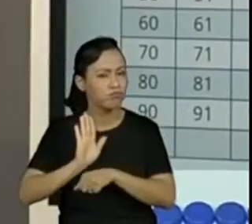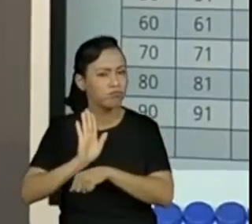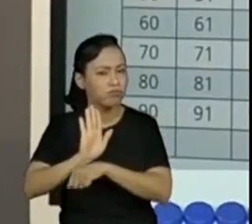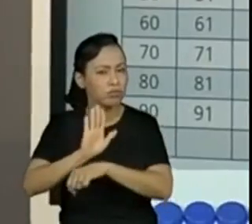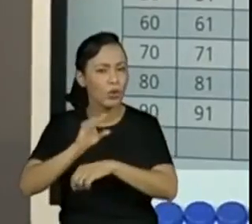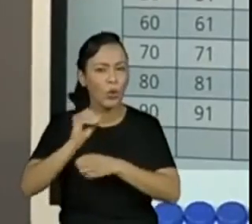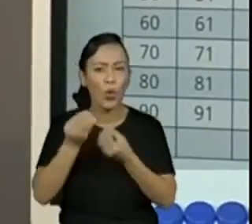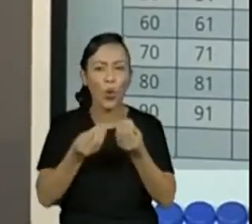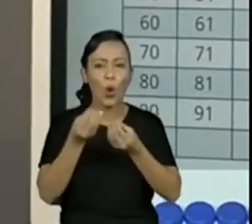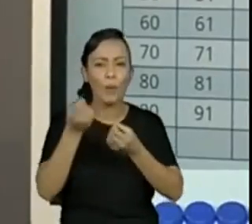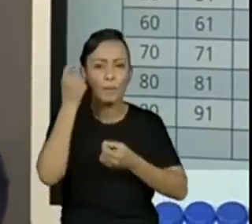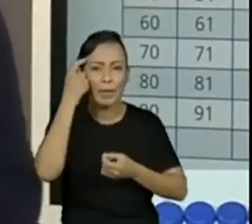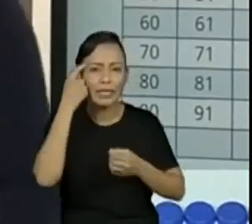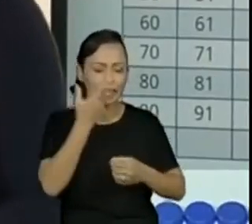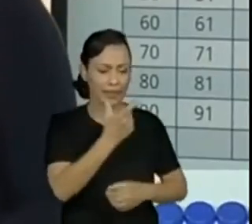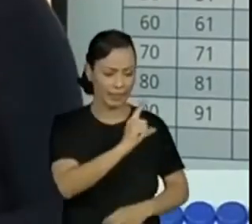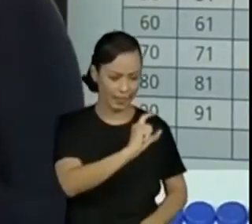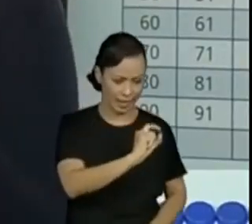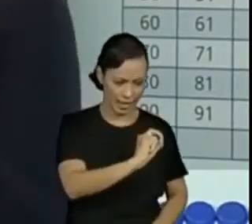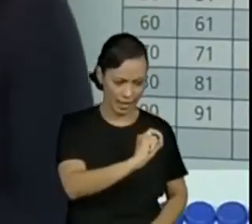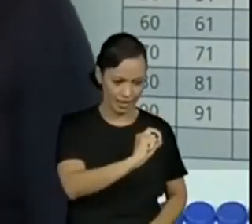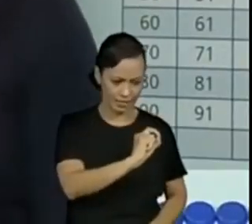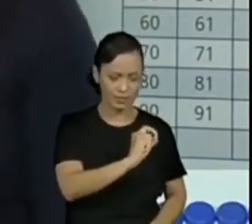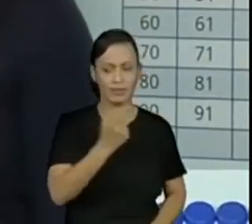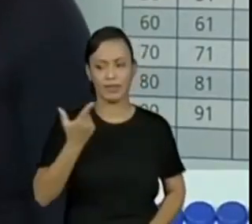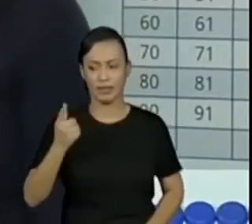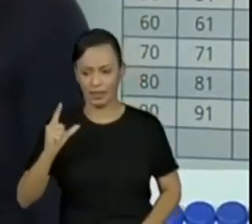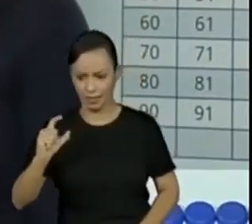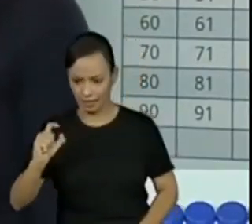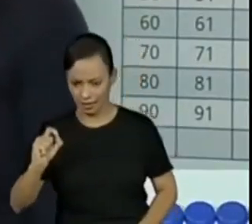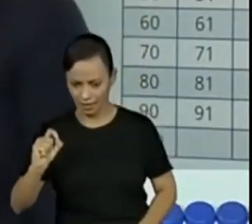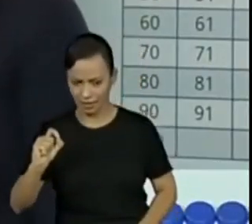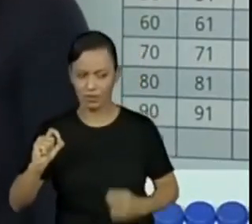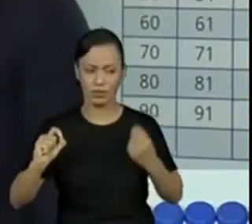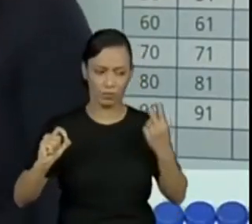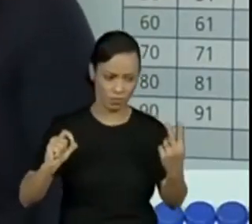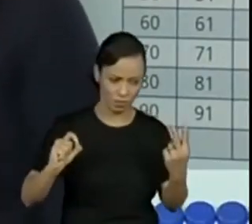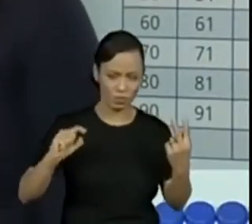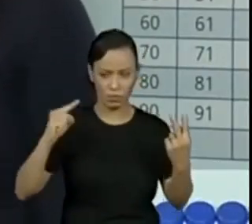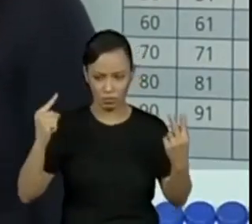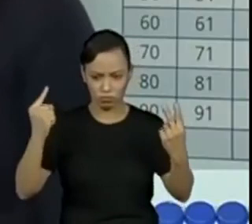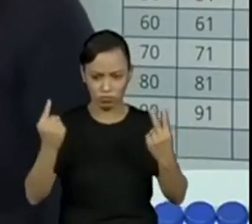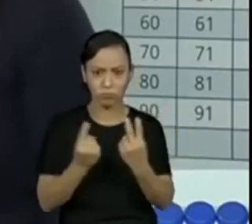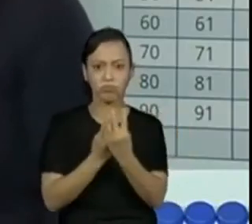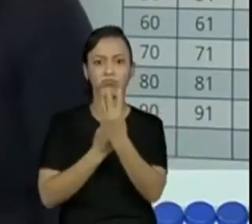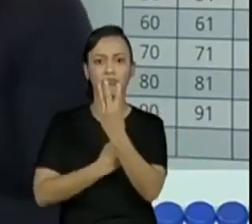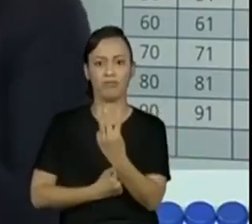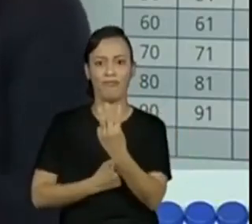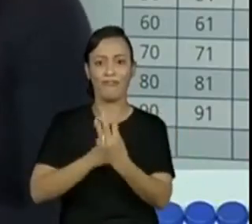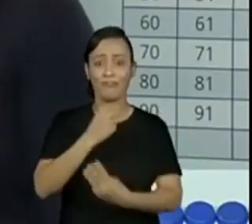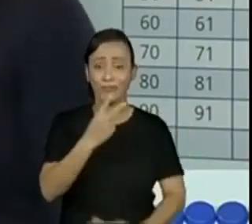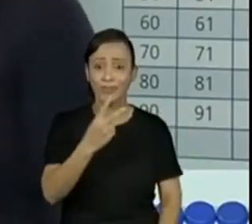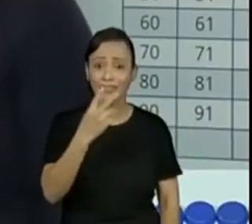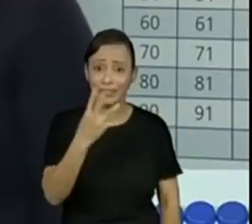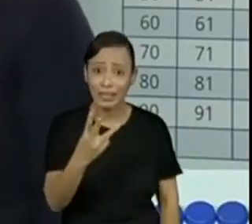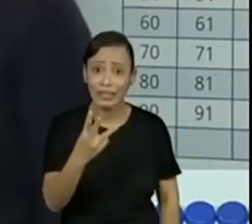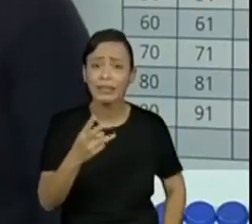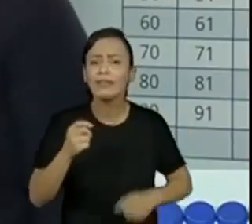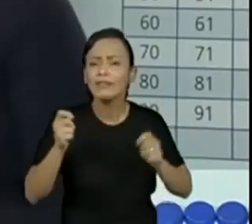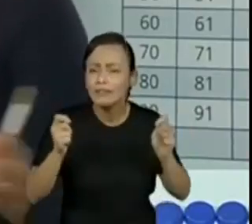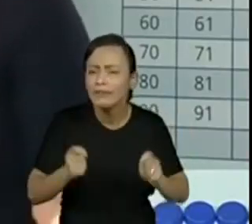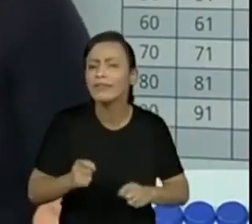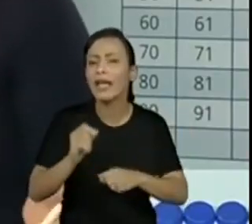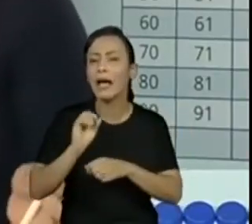pensar nas dezenas, quantas dezenas eu tenho? gente aprendeu dezena aqui, essa semana, e tenho certeza aí que as professoras e os professores